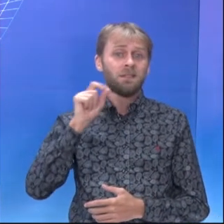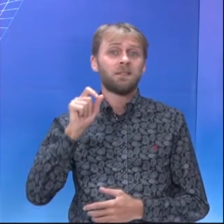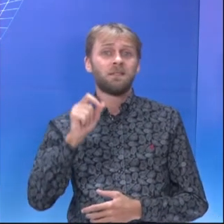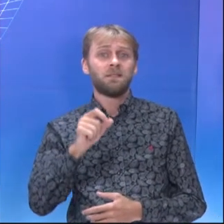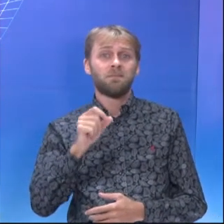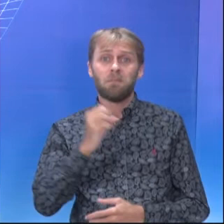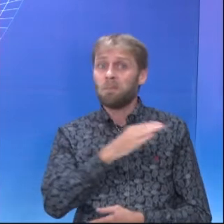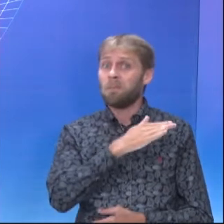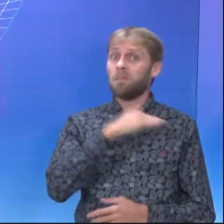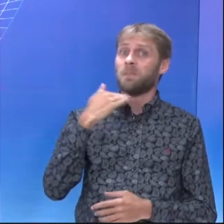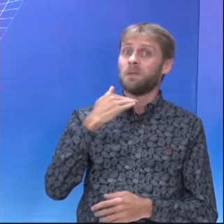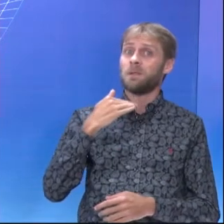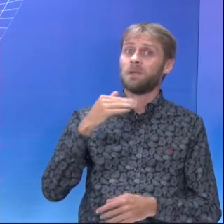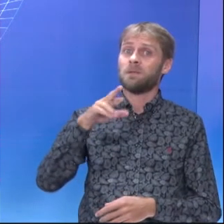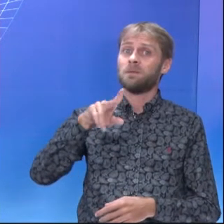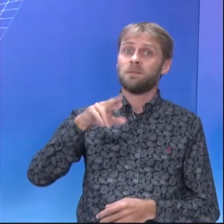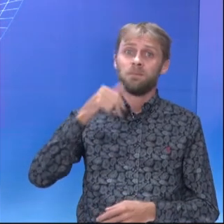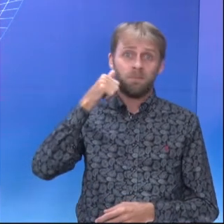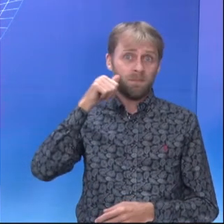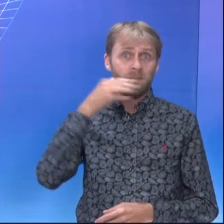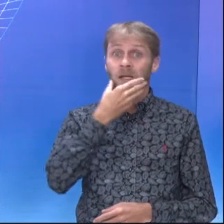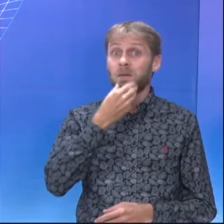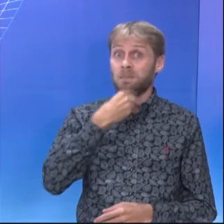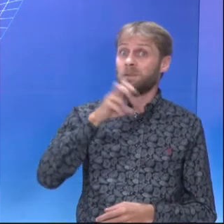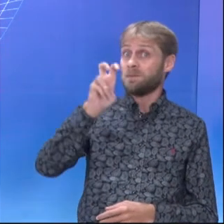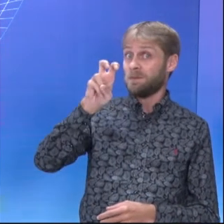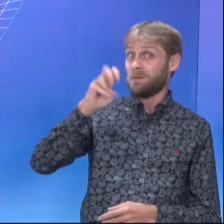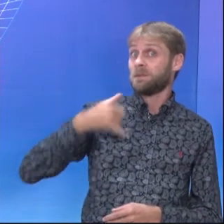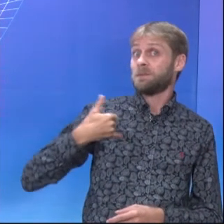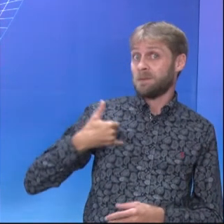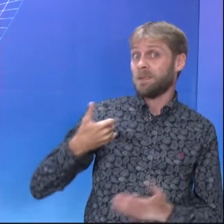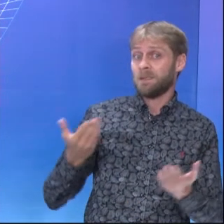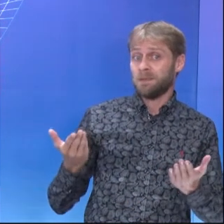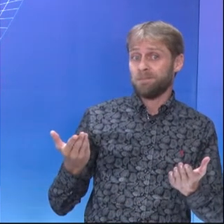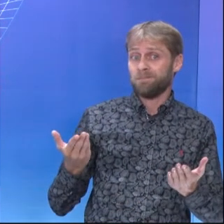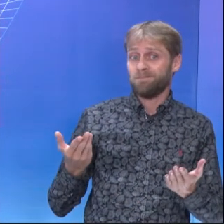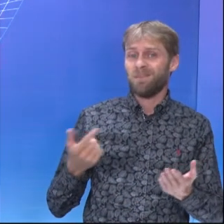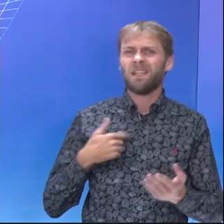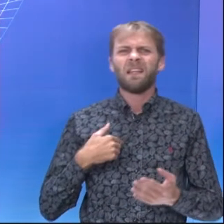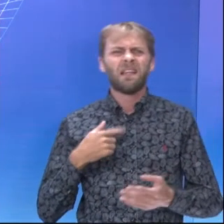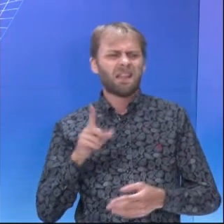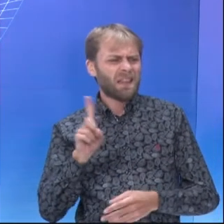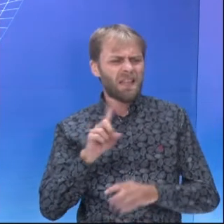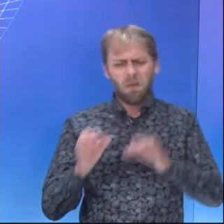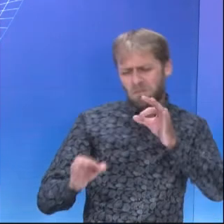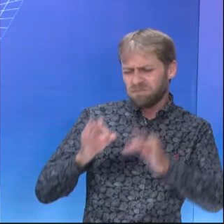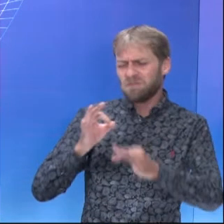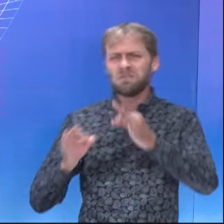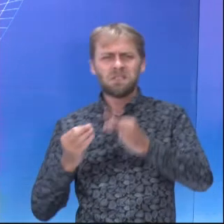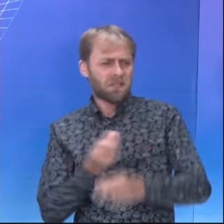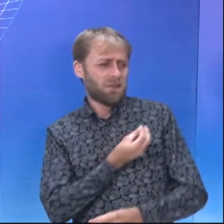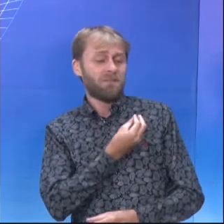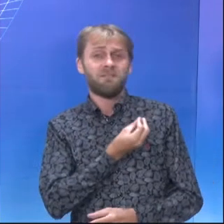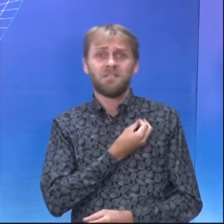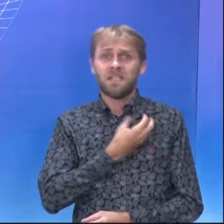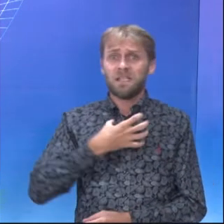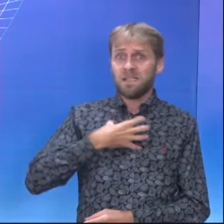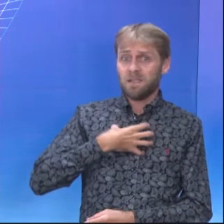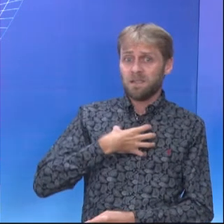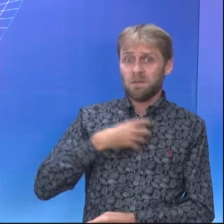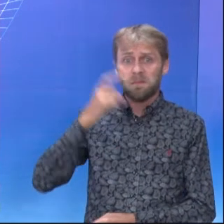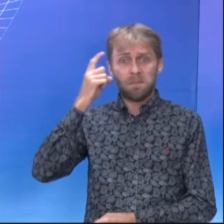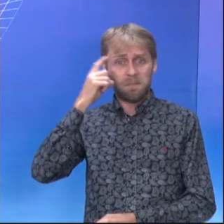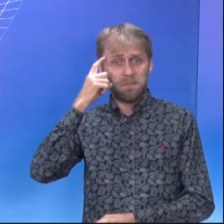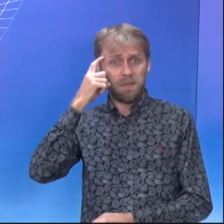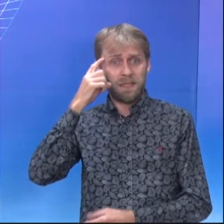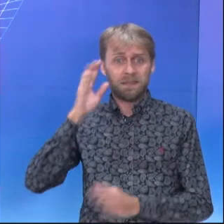-old brother. I'm not judging their lifestyle of introducing guns to children at a